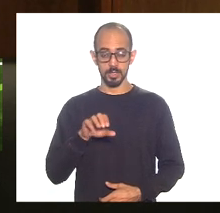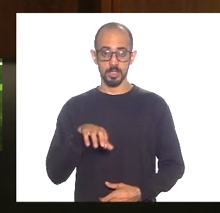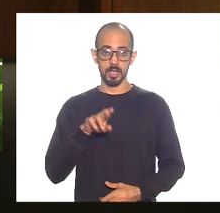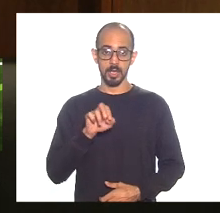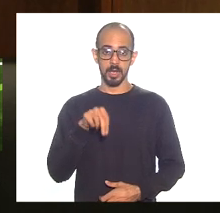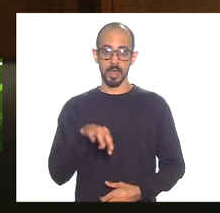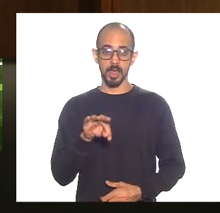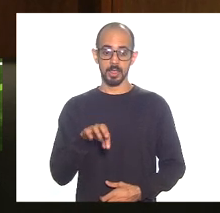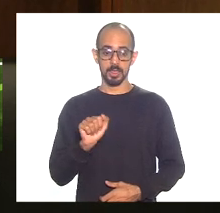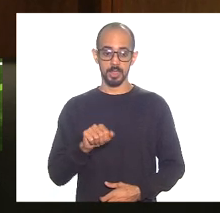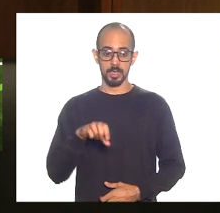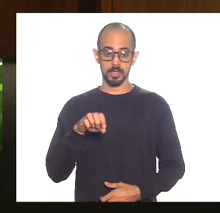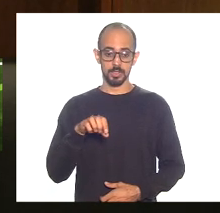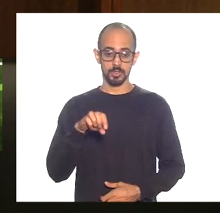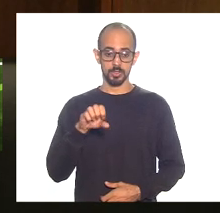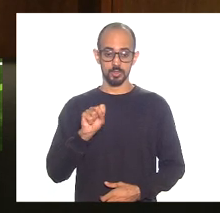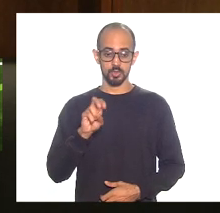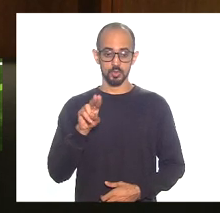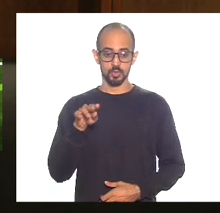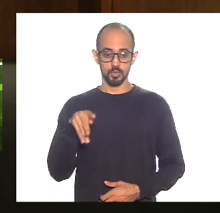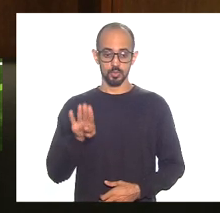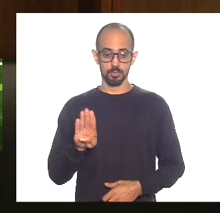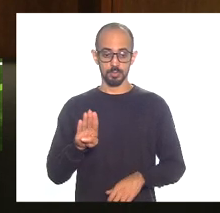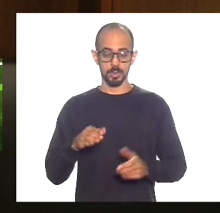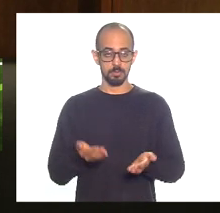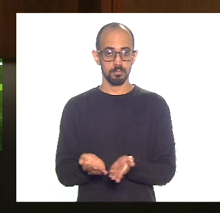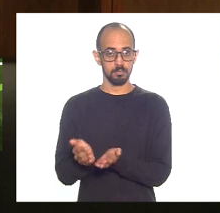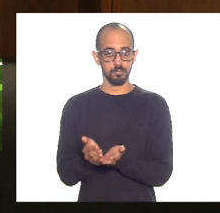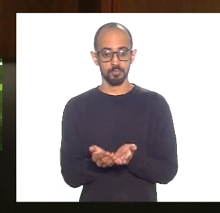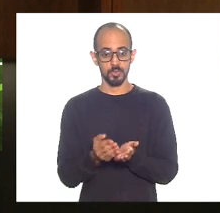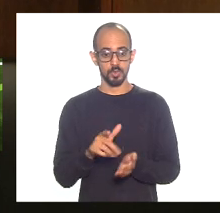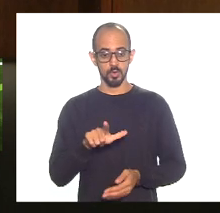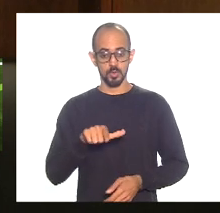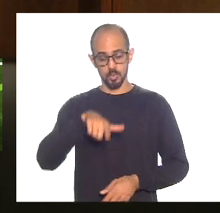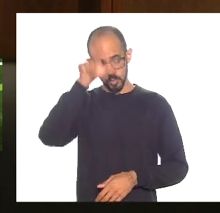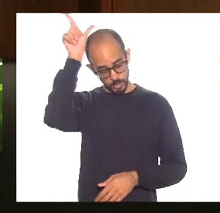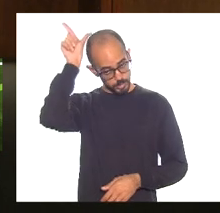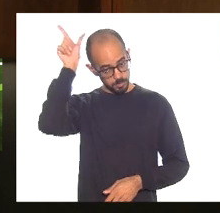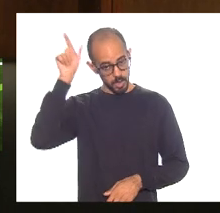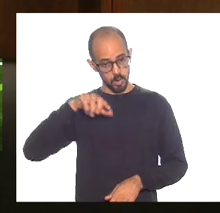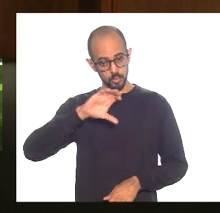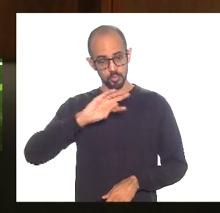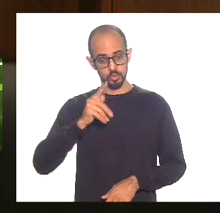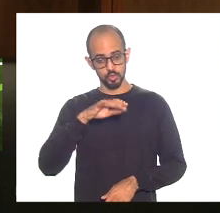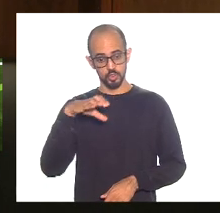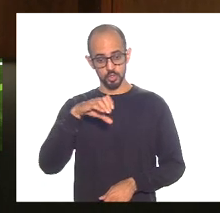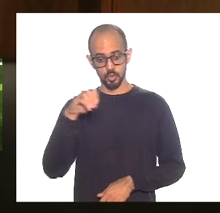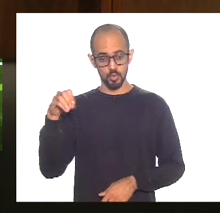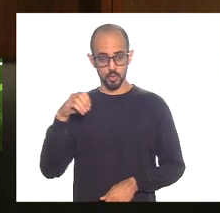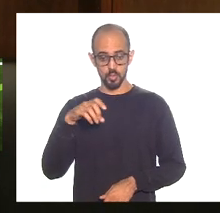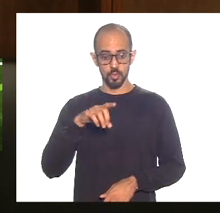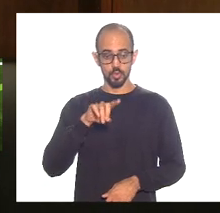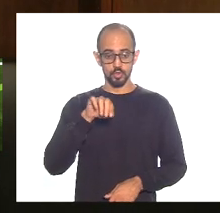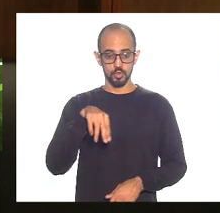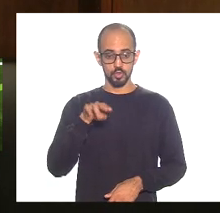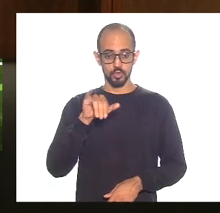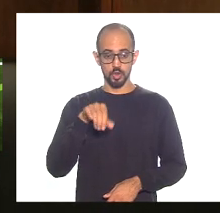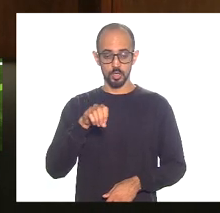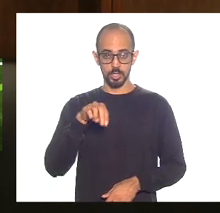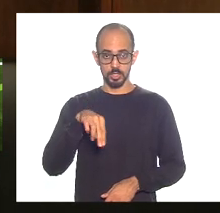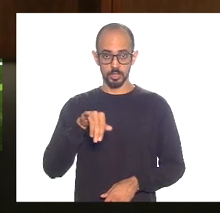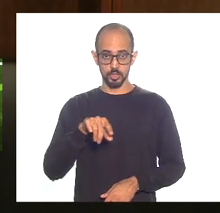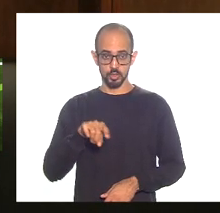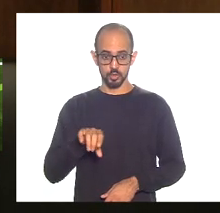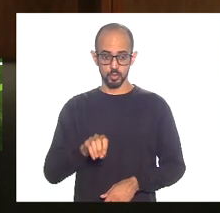Sub, bom dia, Marta, Bebetão, Mônica, Luiz. Bom dia, presidente. Chico, Célia, Dionísio, Alana, bom